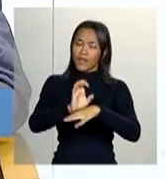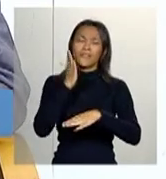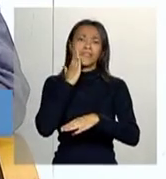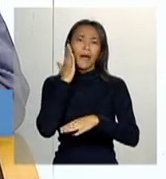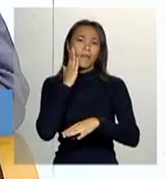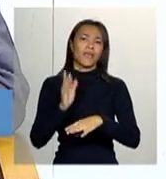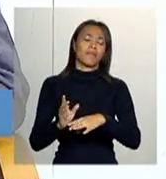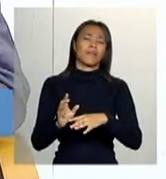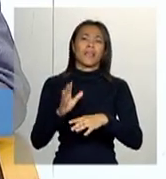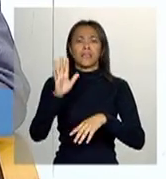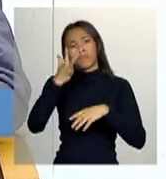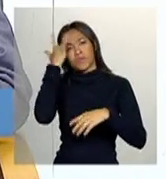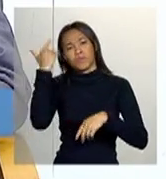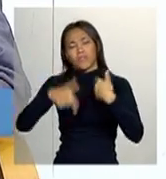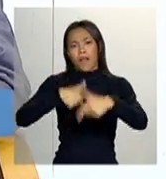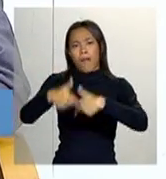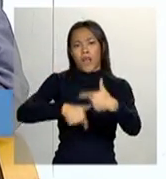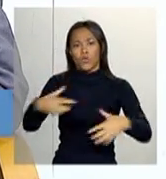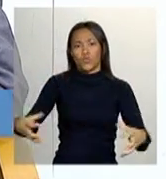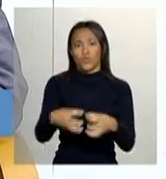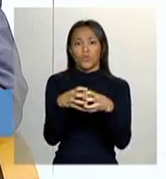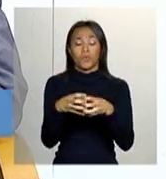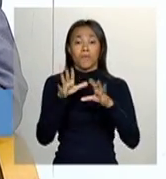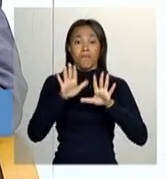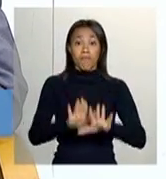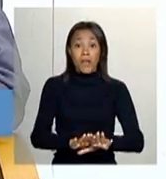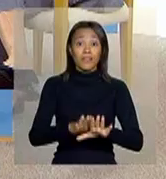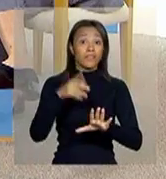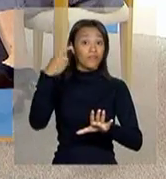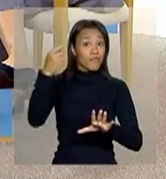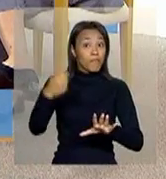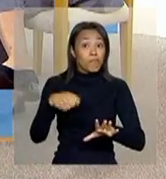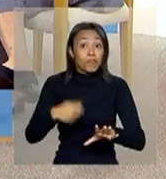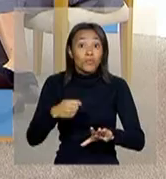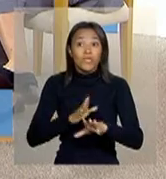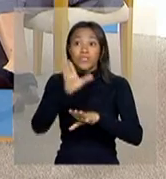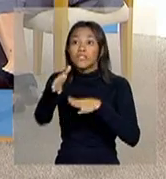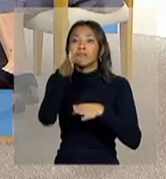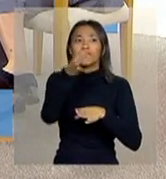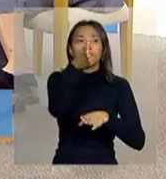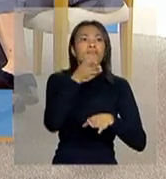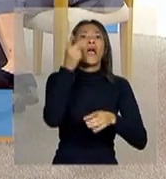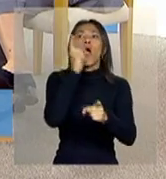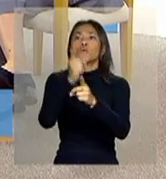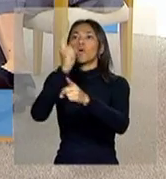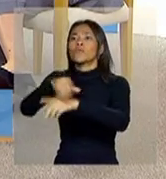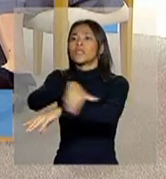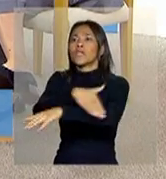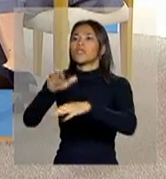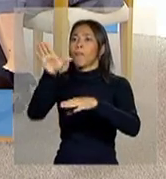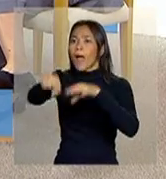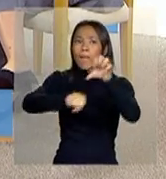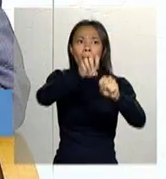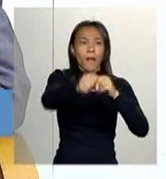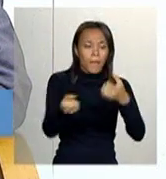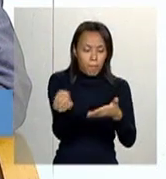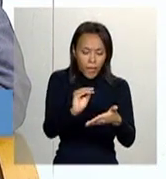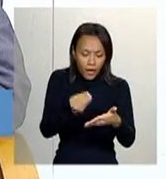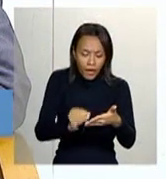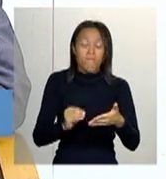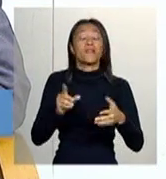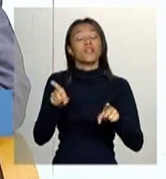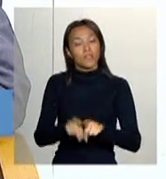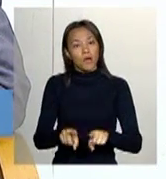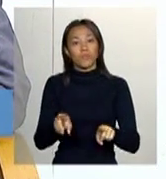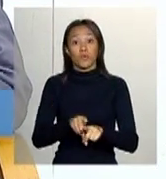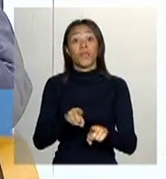acaba trabalhando muitas vezes junto, mas não na perspectiva de buscativa e de identificação desses grupos. Então, a gente está fazendo oficinas nos